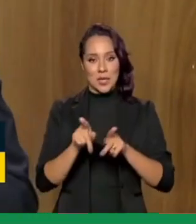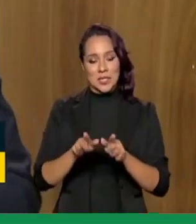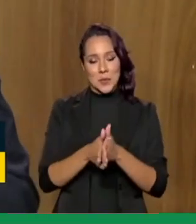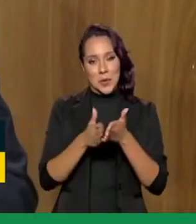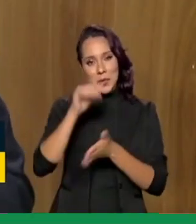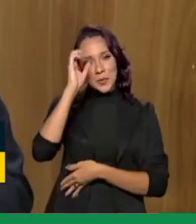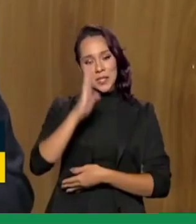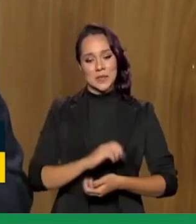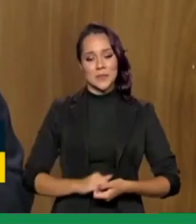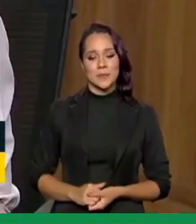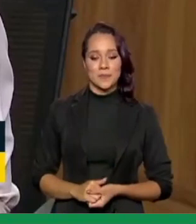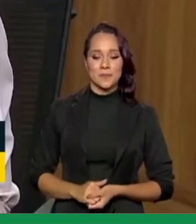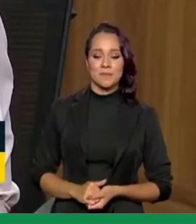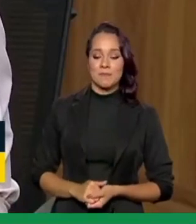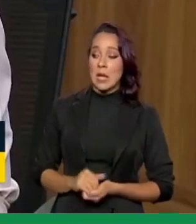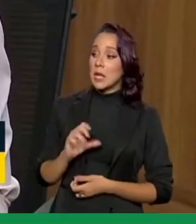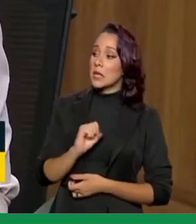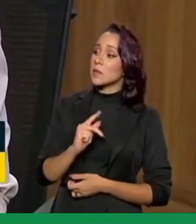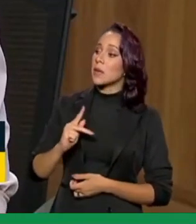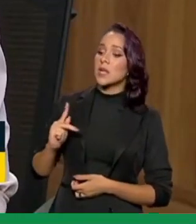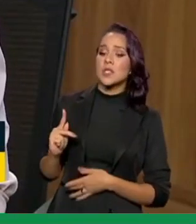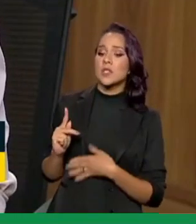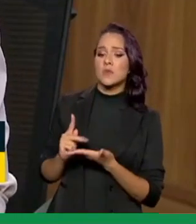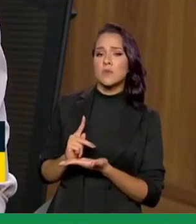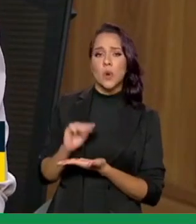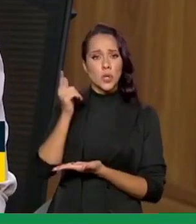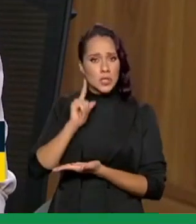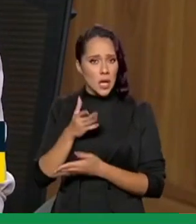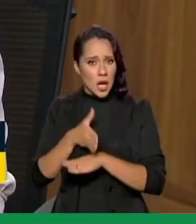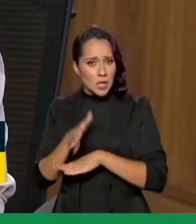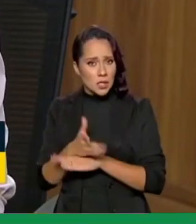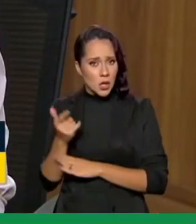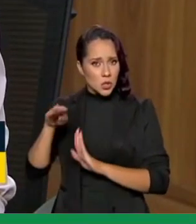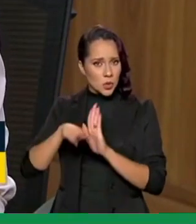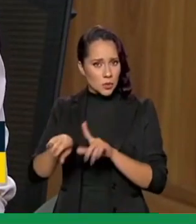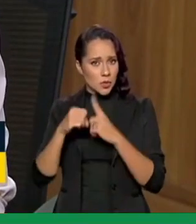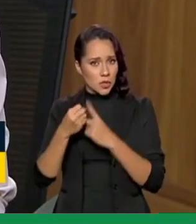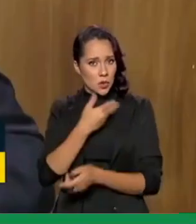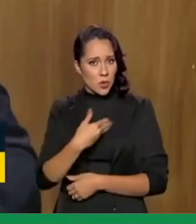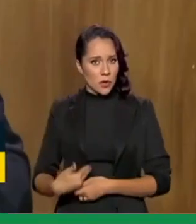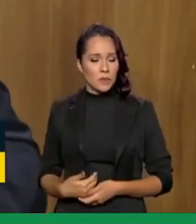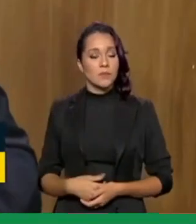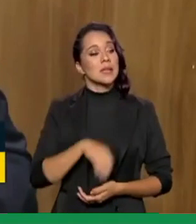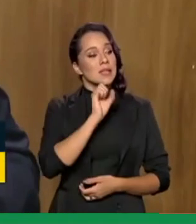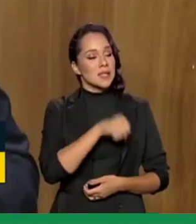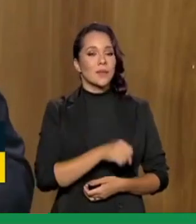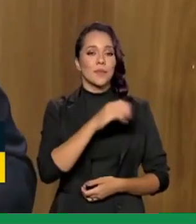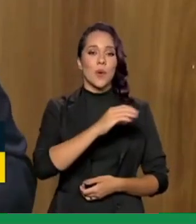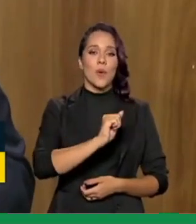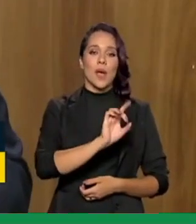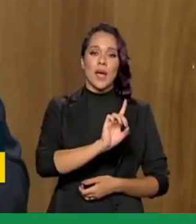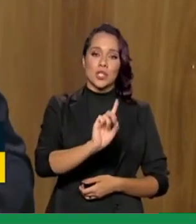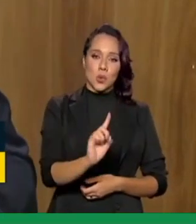carente do nosso país e esse aplicativo o cidadão também tem acesso a outros programas sociais do governo tem o cadastro único